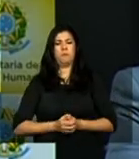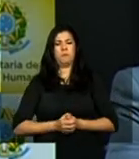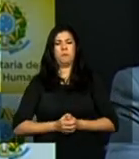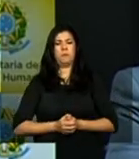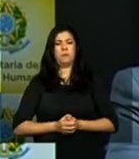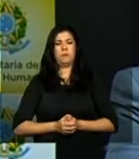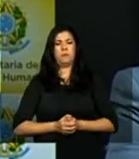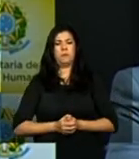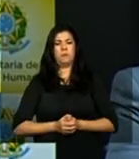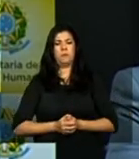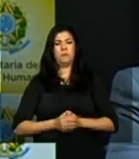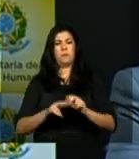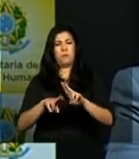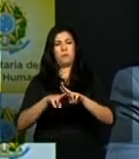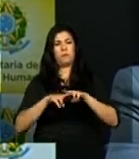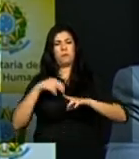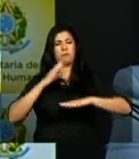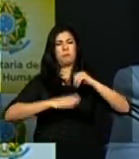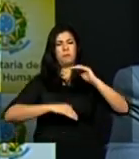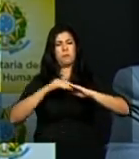pela ditadura